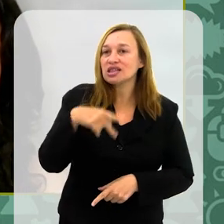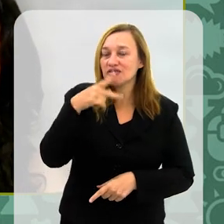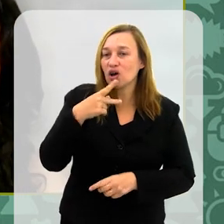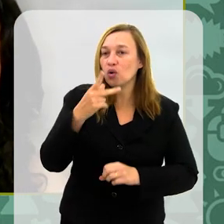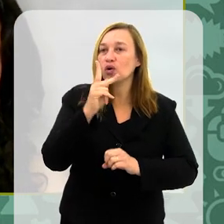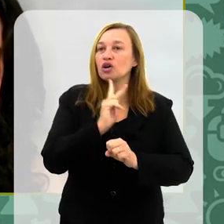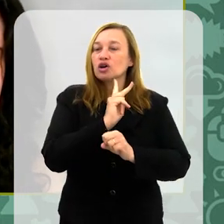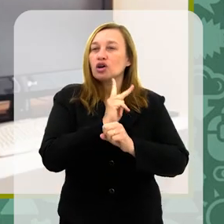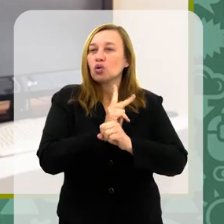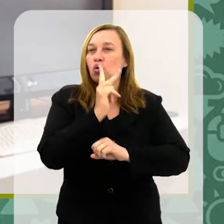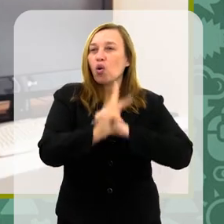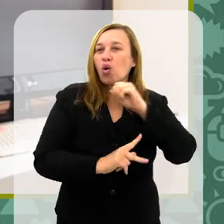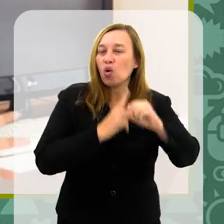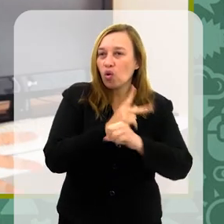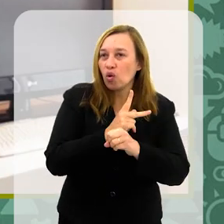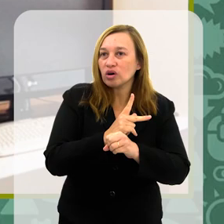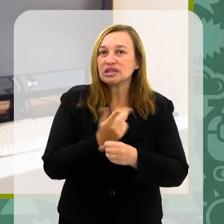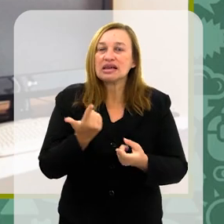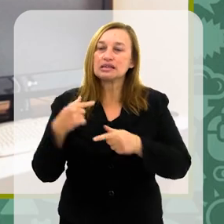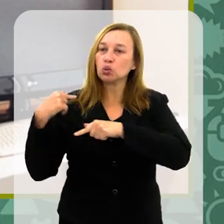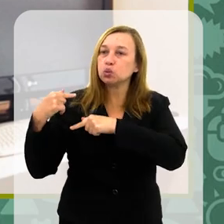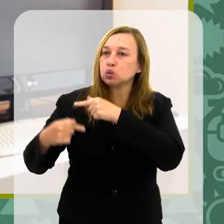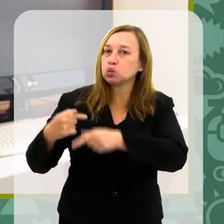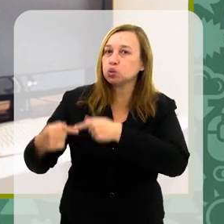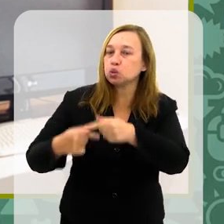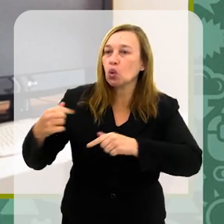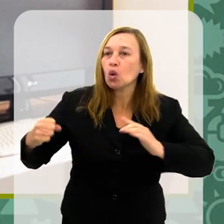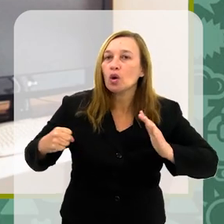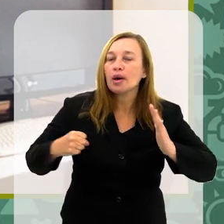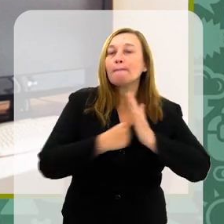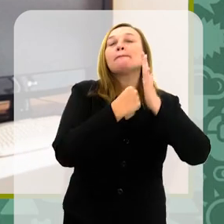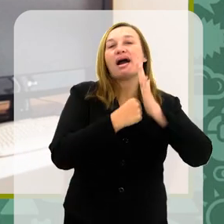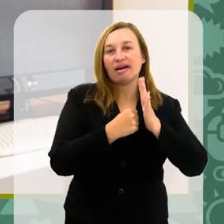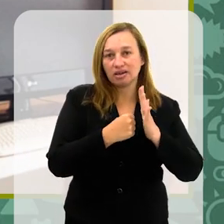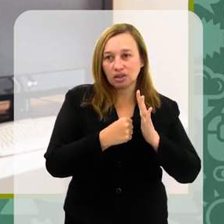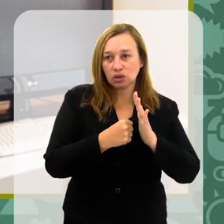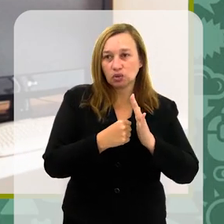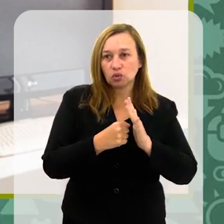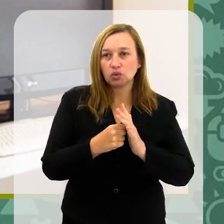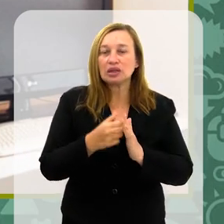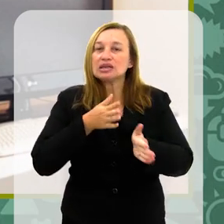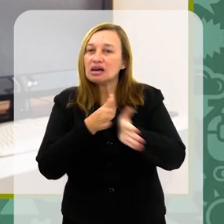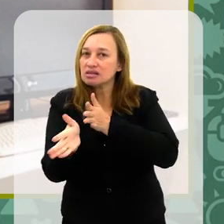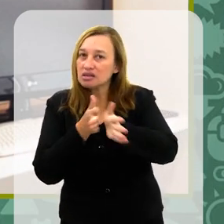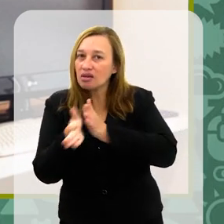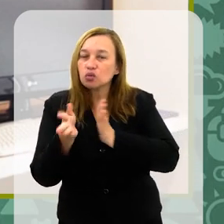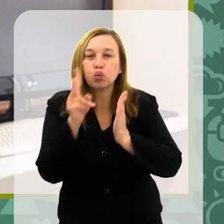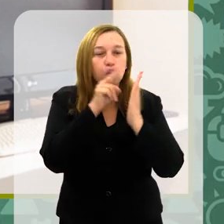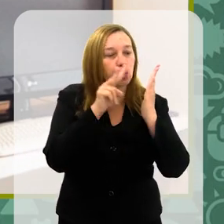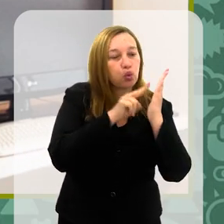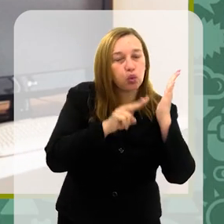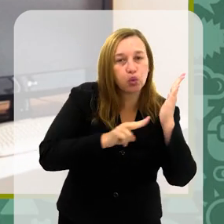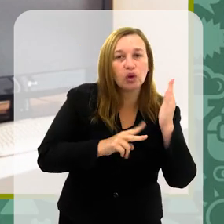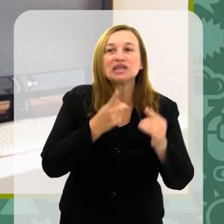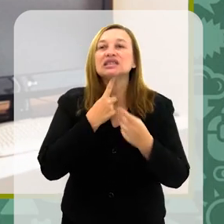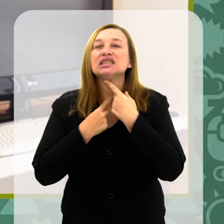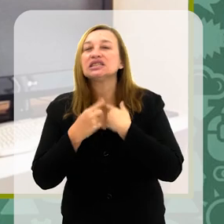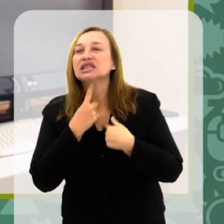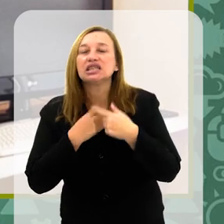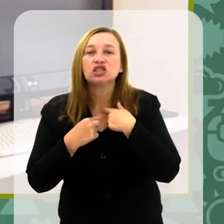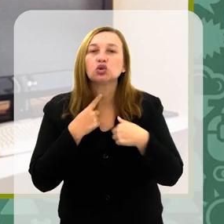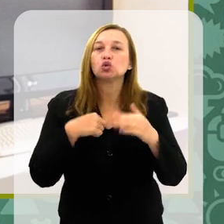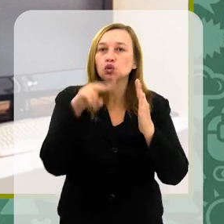questão do Orkut, né? E essa questão geracional impacta muito nesse acesso à leitura, nessa